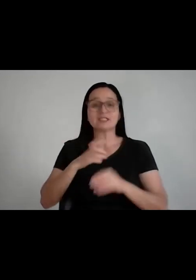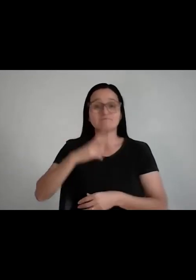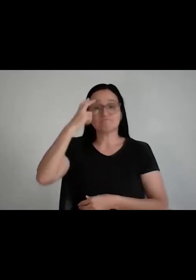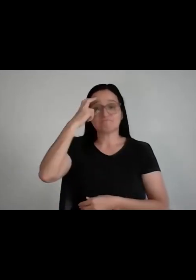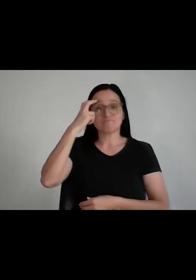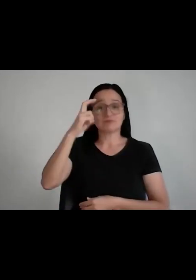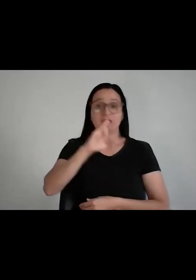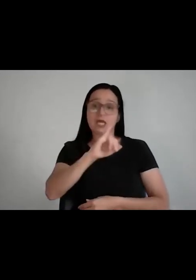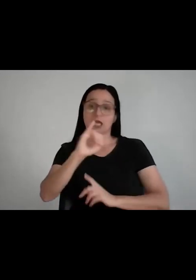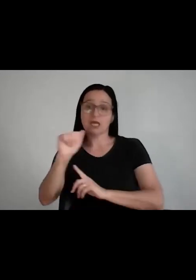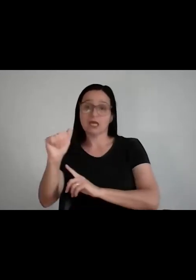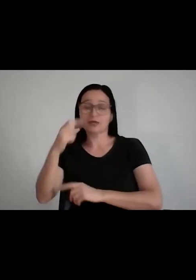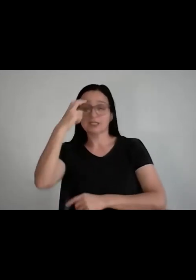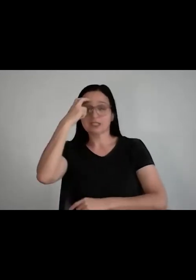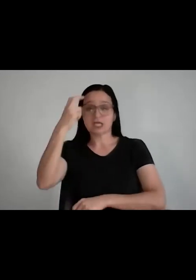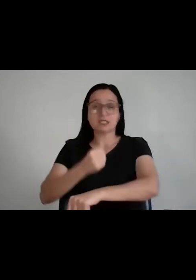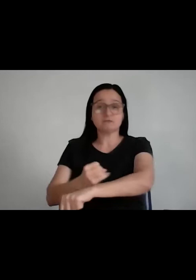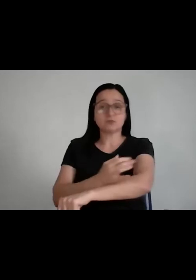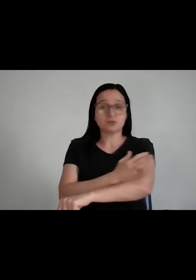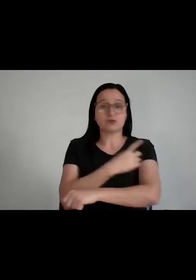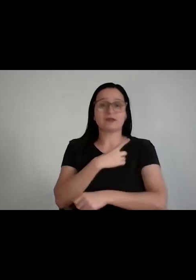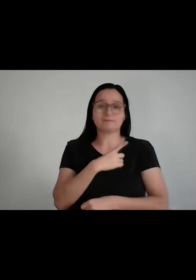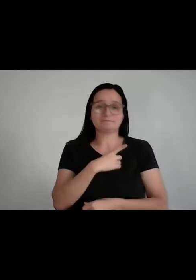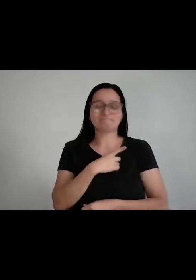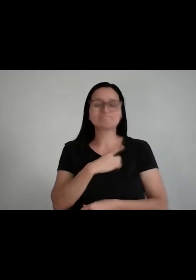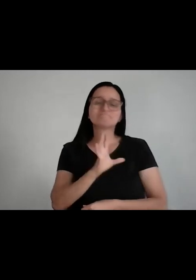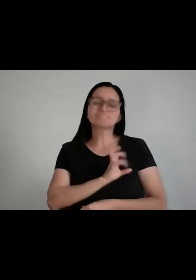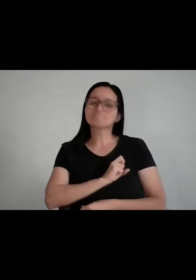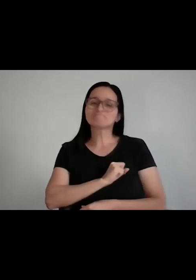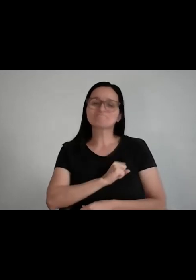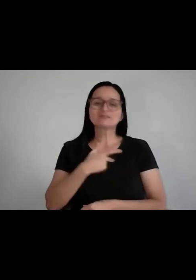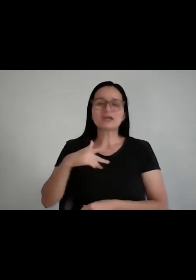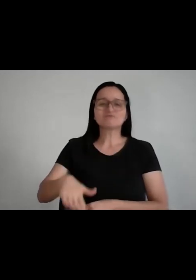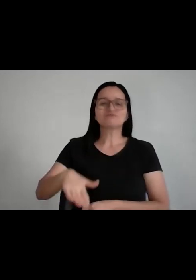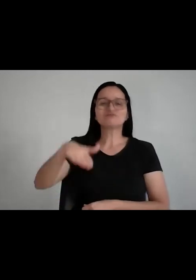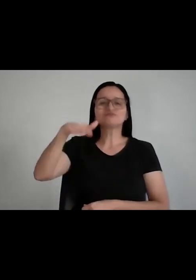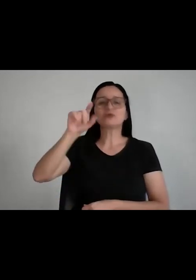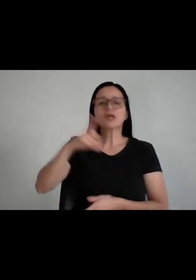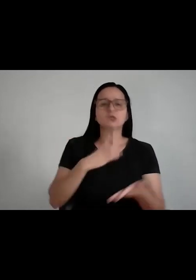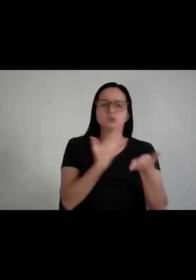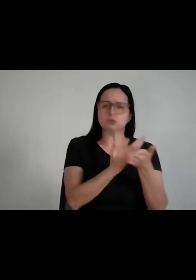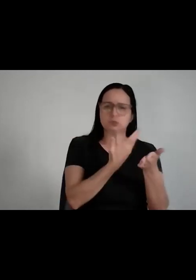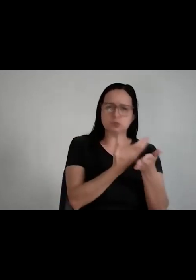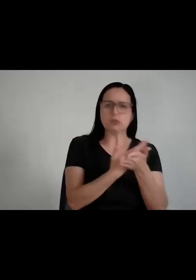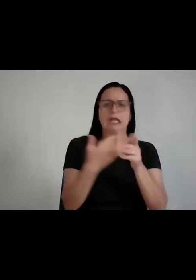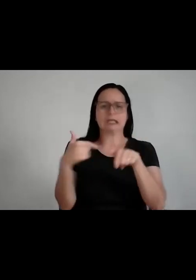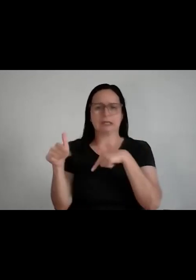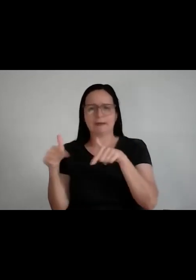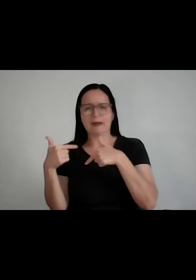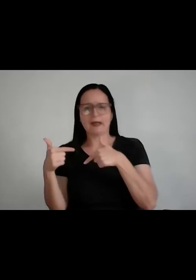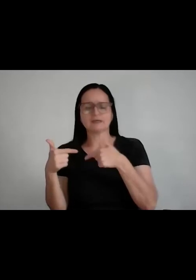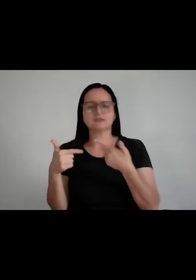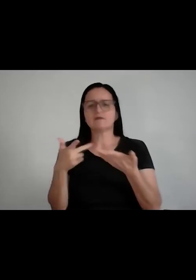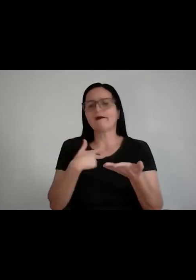Adorei. Quando eu cresci, era criança, na minha família, sucesso era estudar muito, trabalhar muito. Não tinha outras